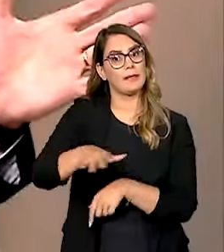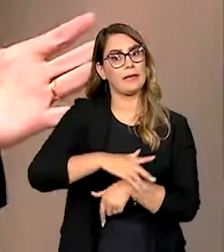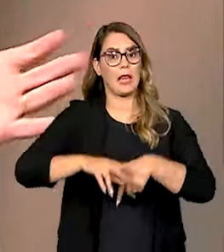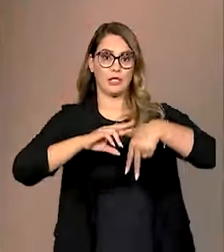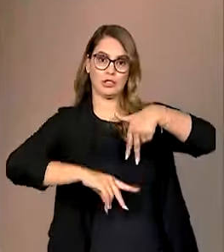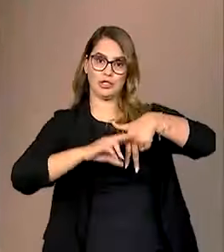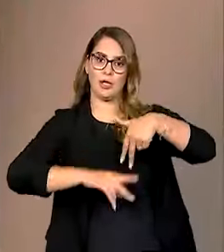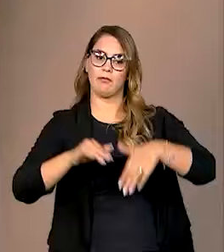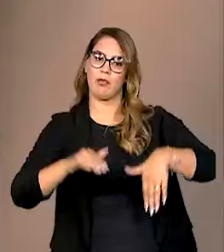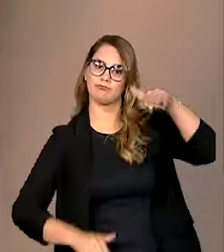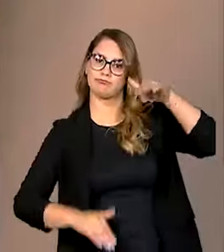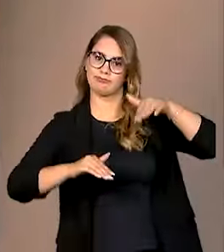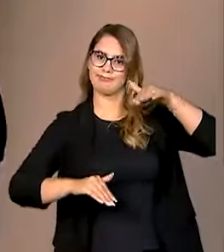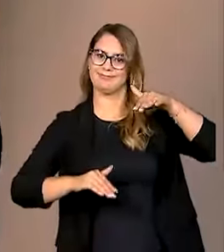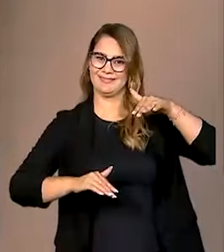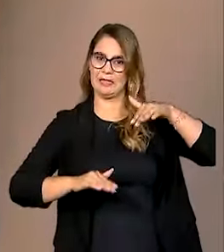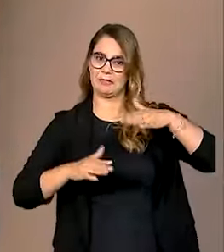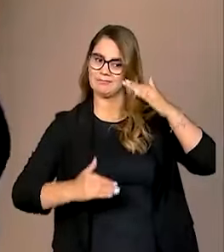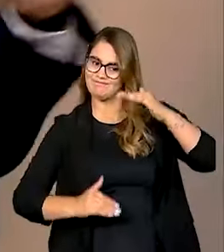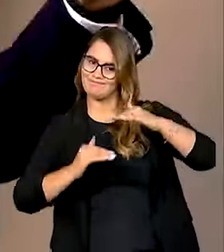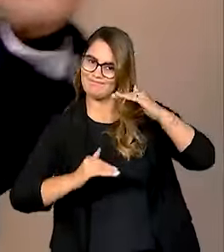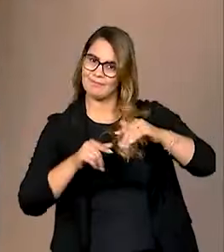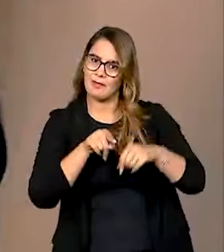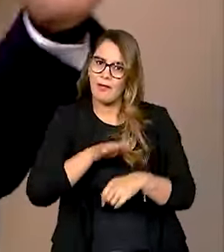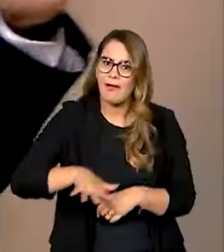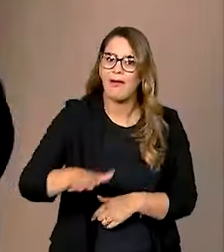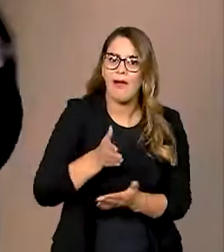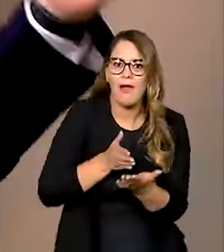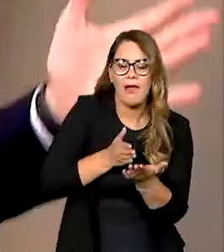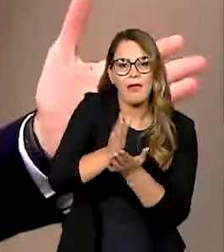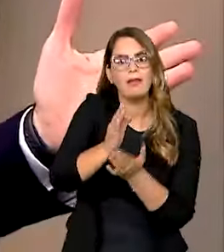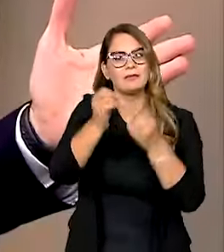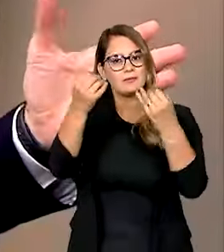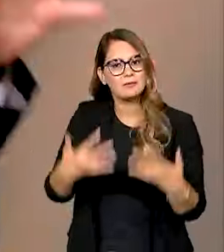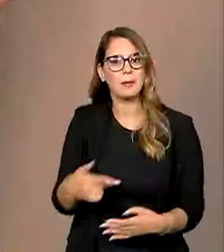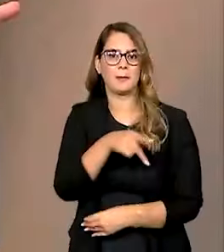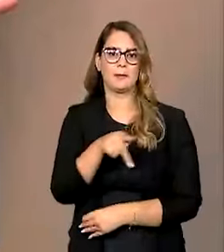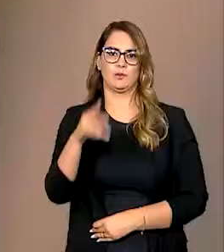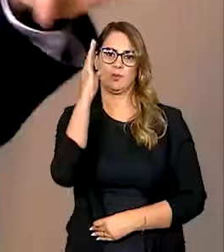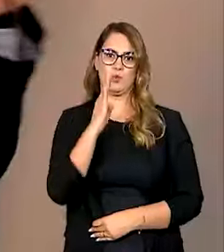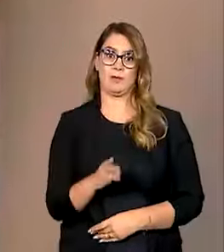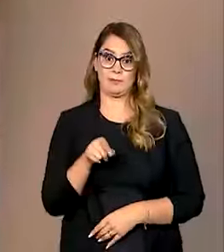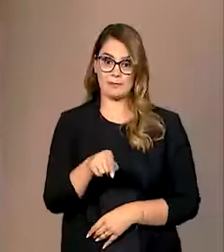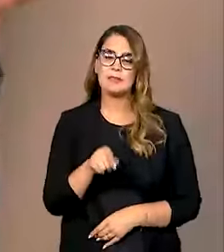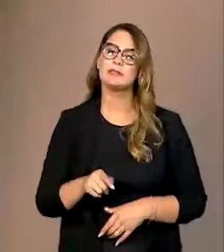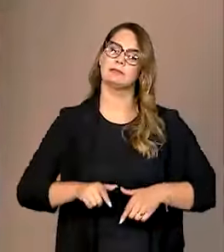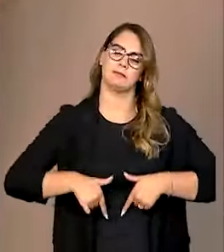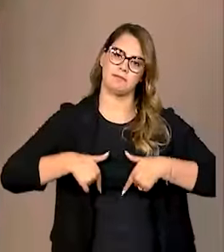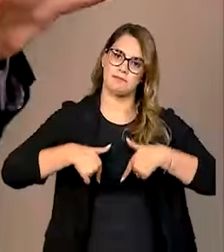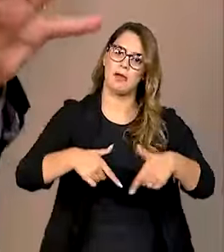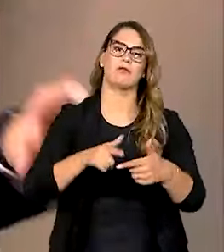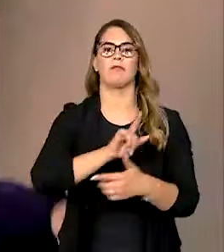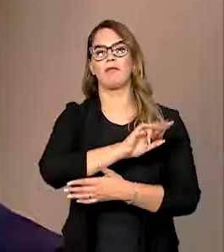gênero, é redução de desigualdades. Por isso que eu diria que é um eixo que define a presidência brasileira, mas esse eixo se manifesta